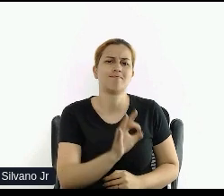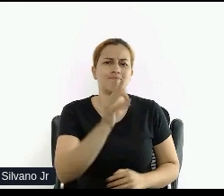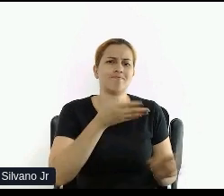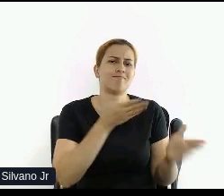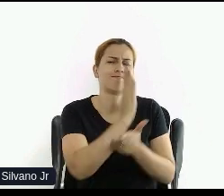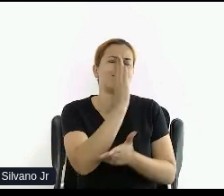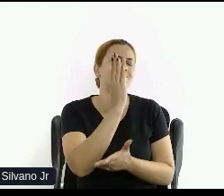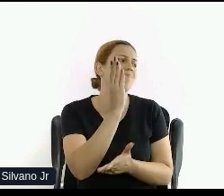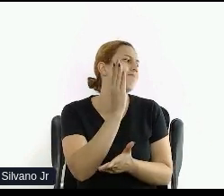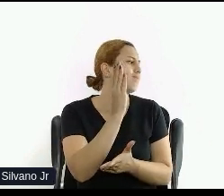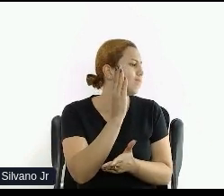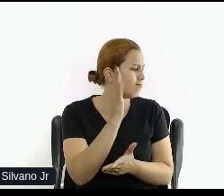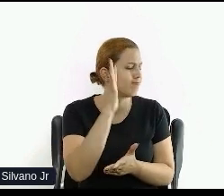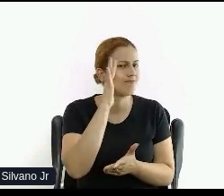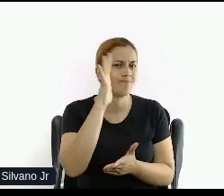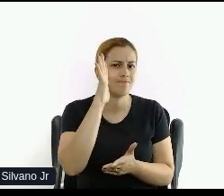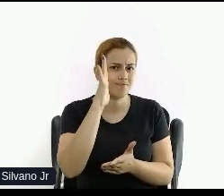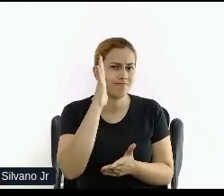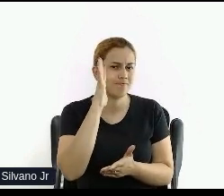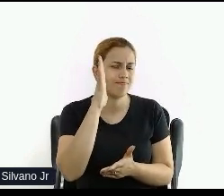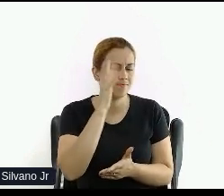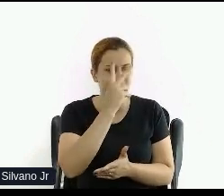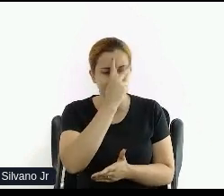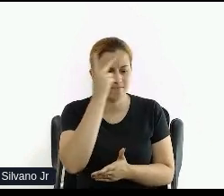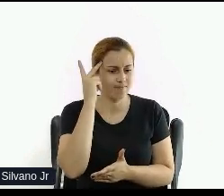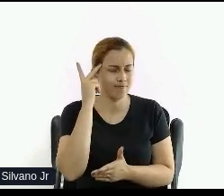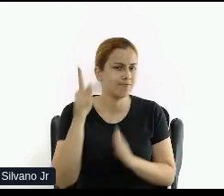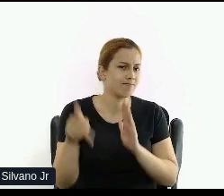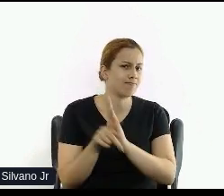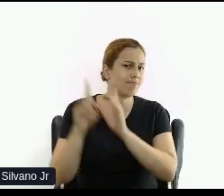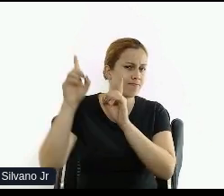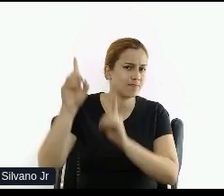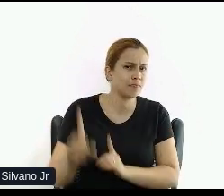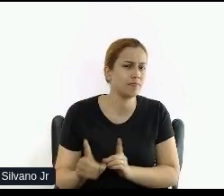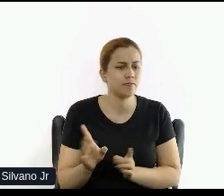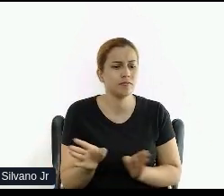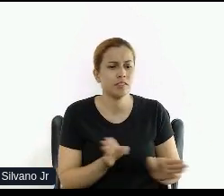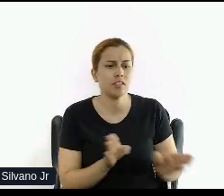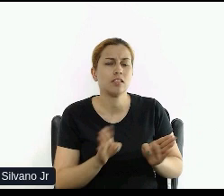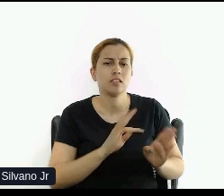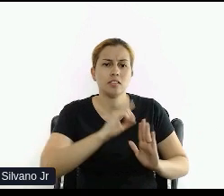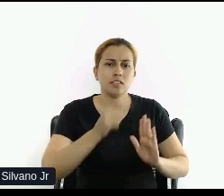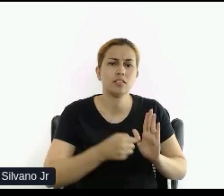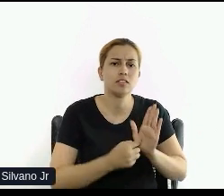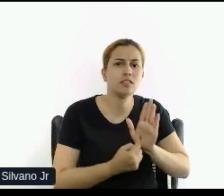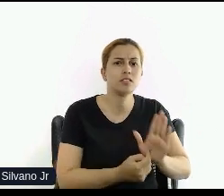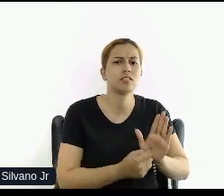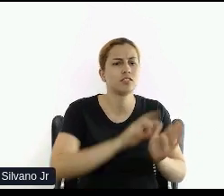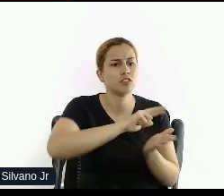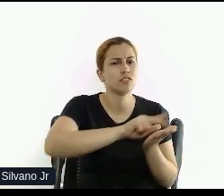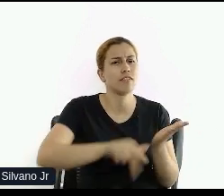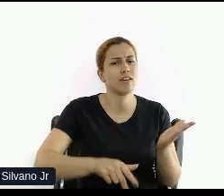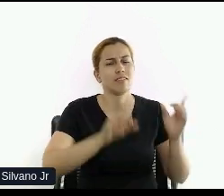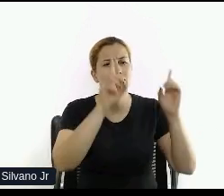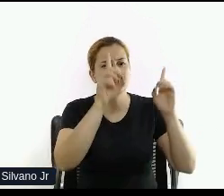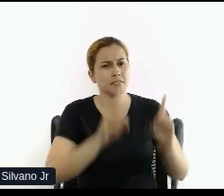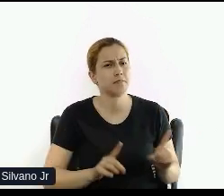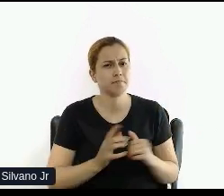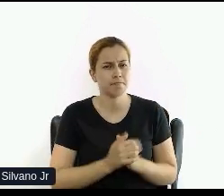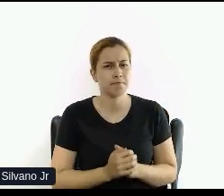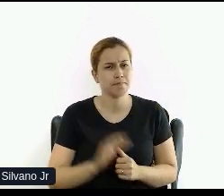pensando em pessoas com deficiência, pensando em acessibilidade para pessoas com diferentes deficiências. E se a gente fosse